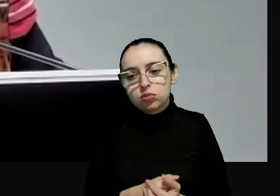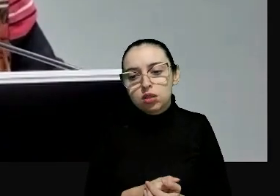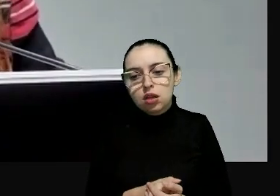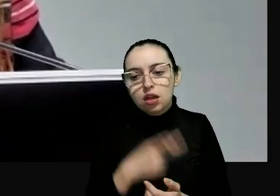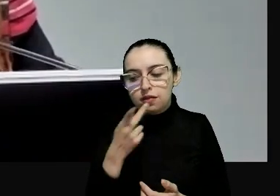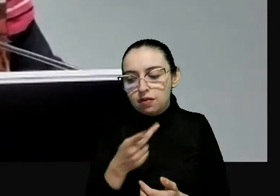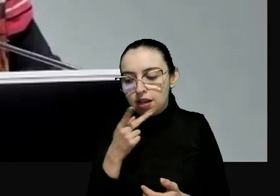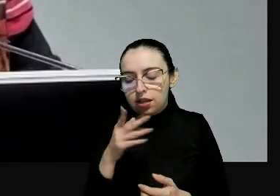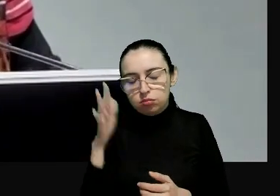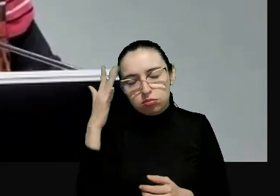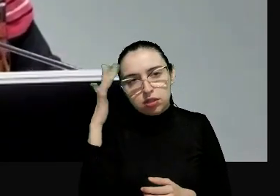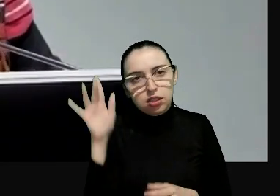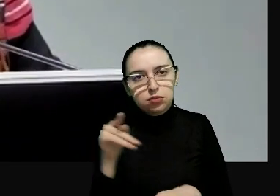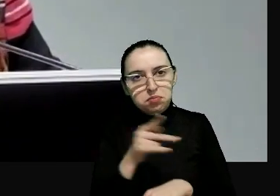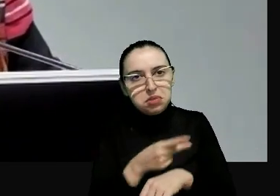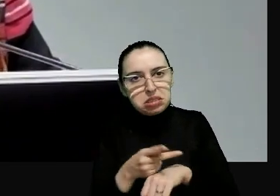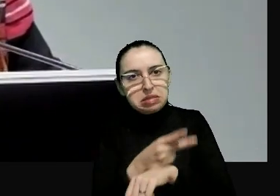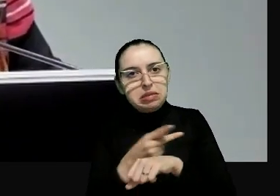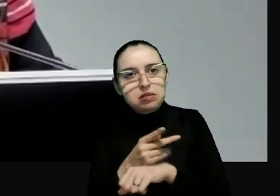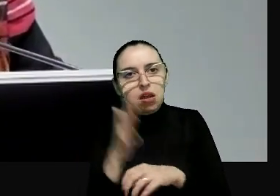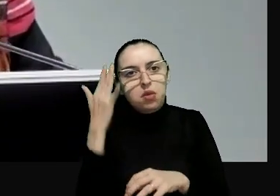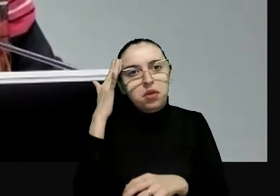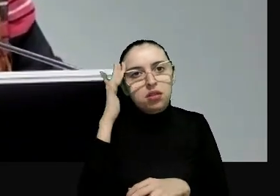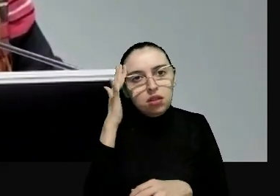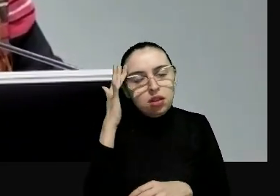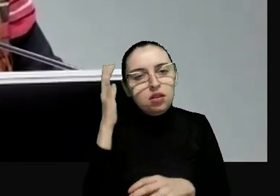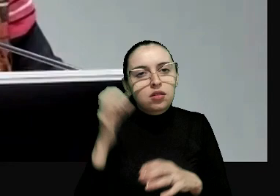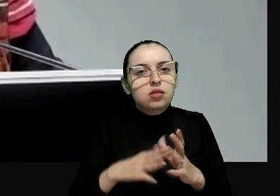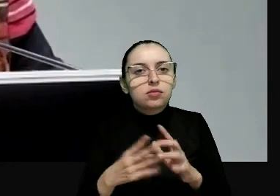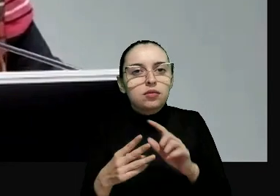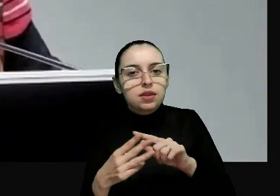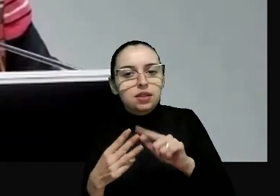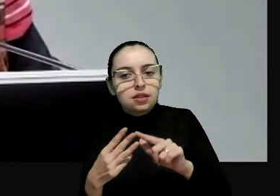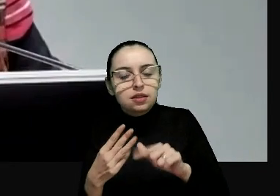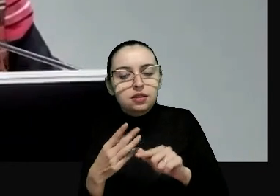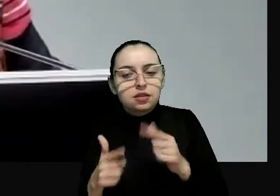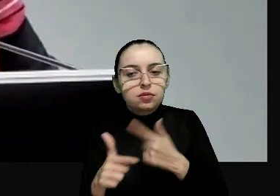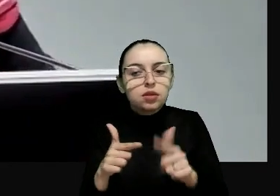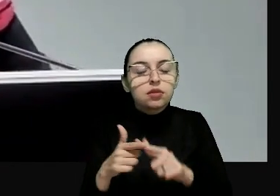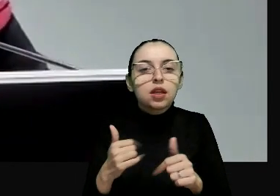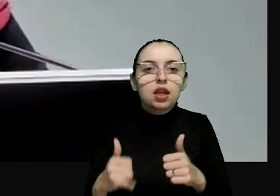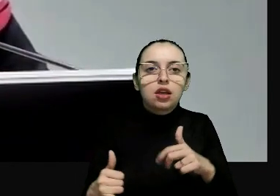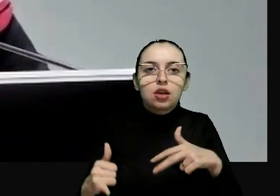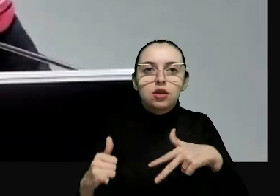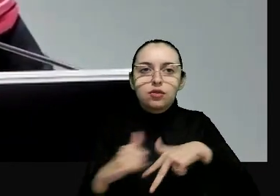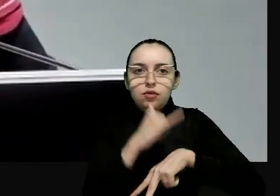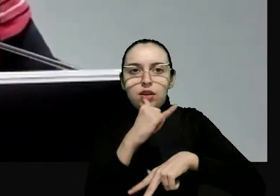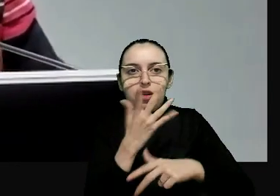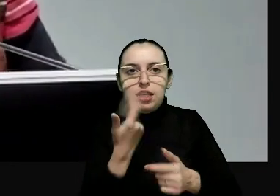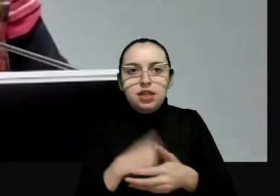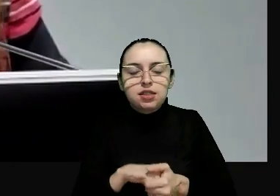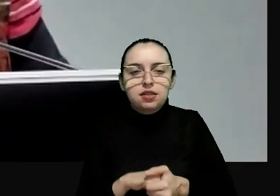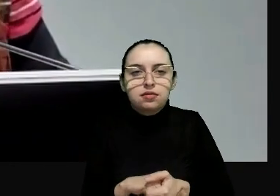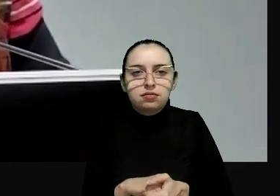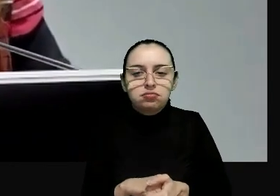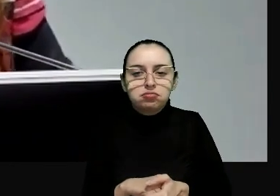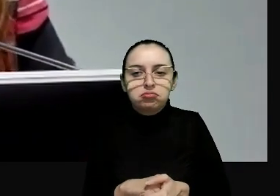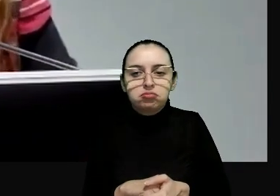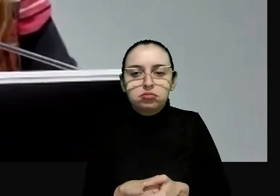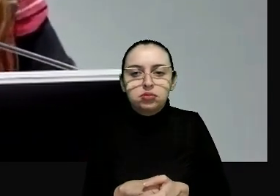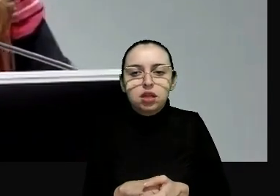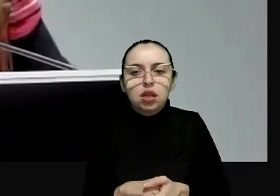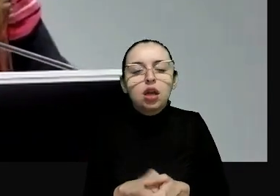faço para analisar esses casos, temos três grandes desafios. O tema da violência. Então, há casos